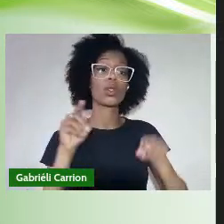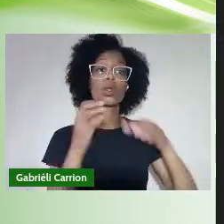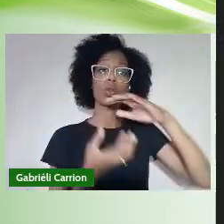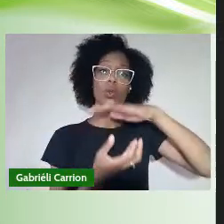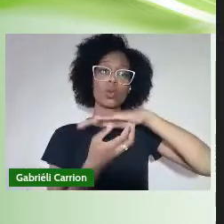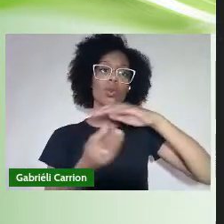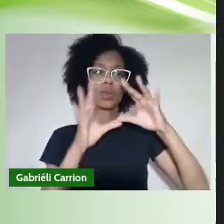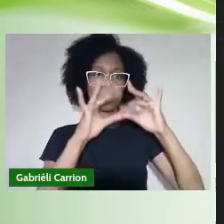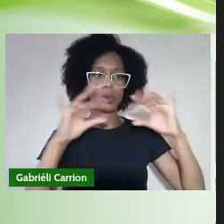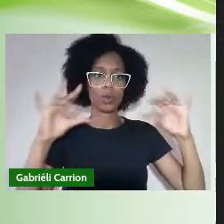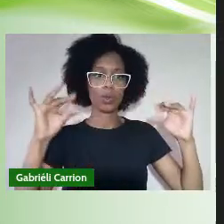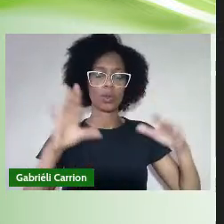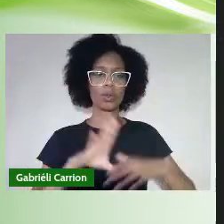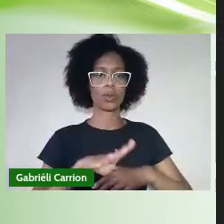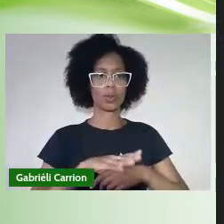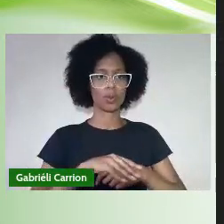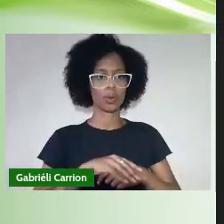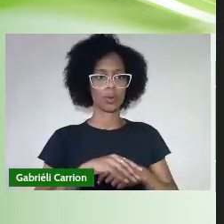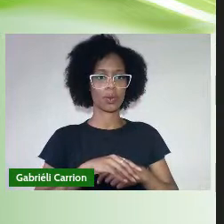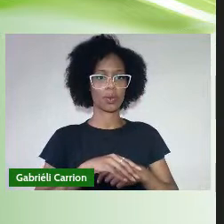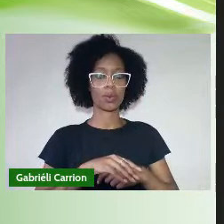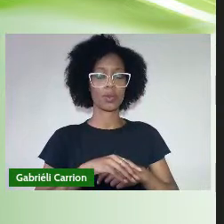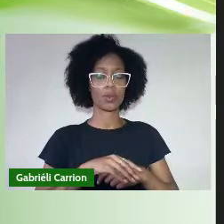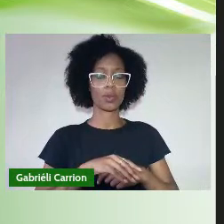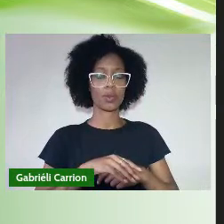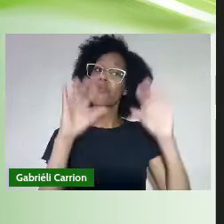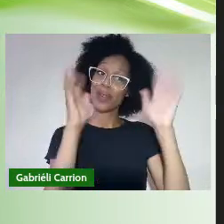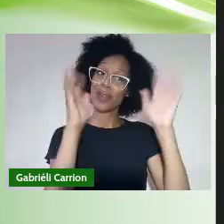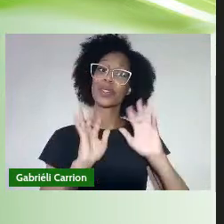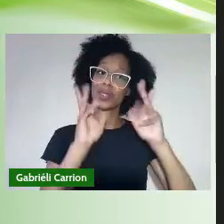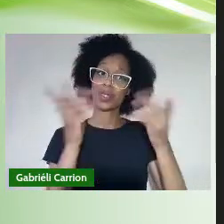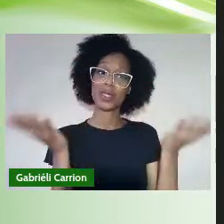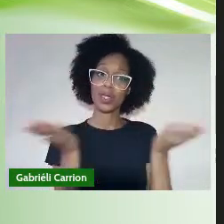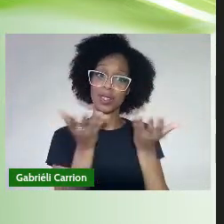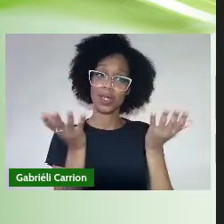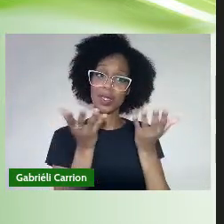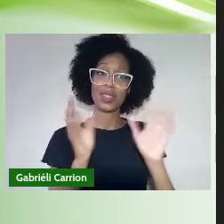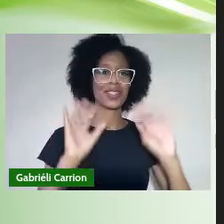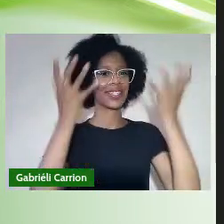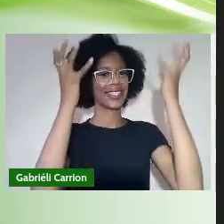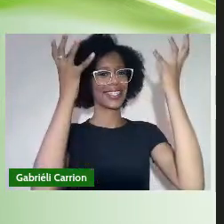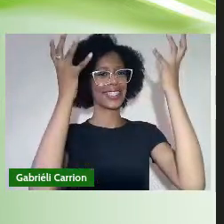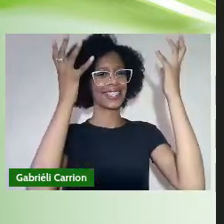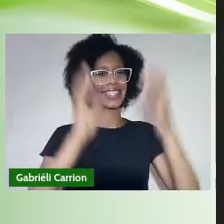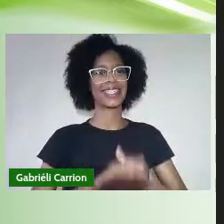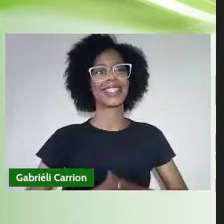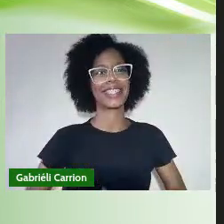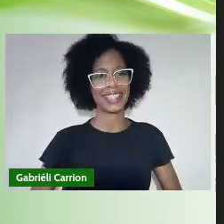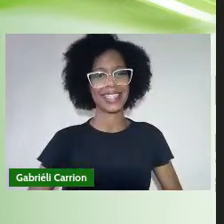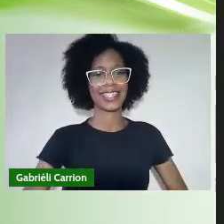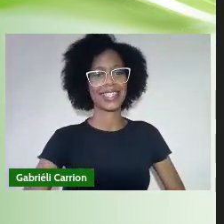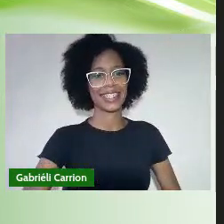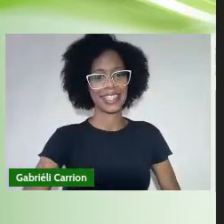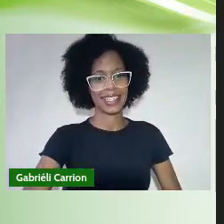Parabéns Parabéns todos Podemos comemorar Viva nós